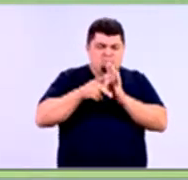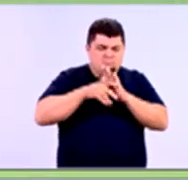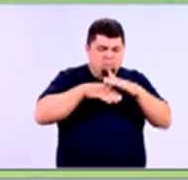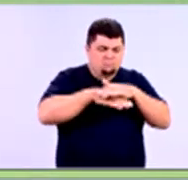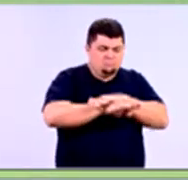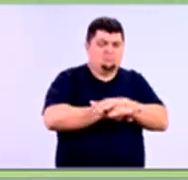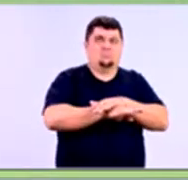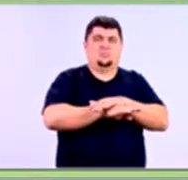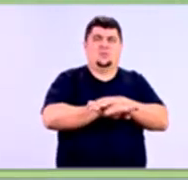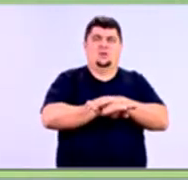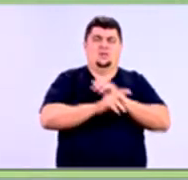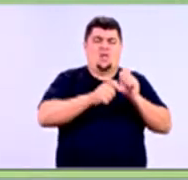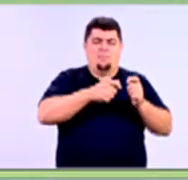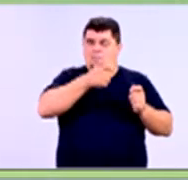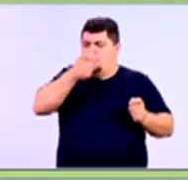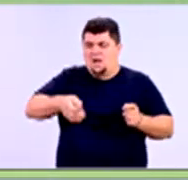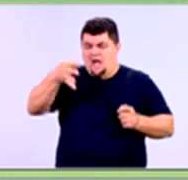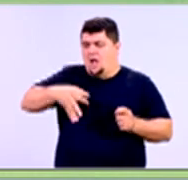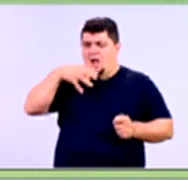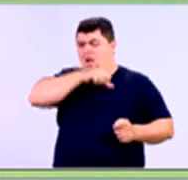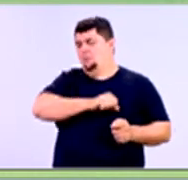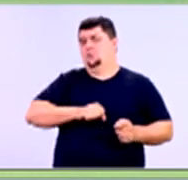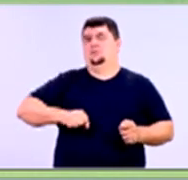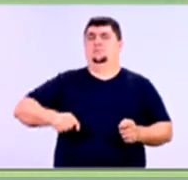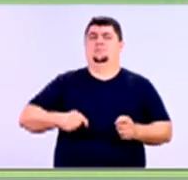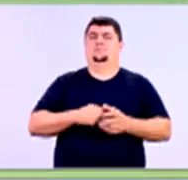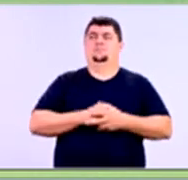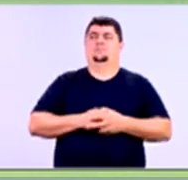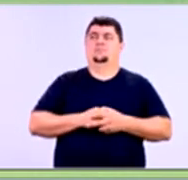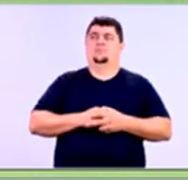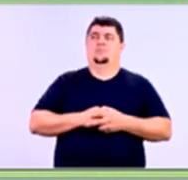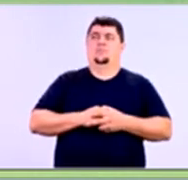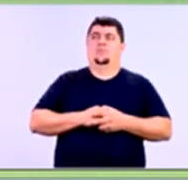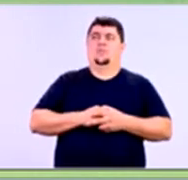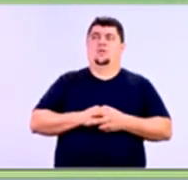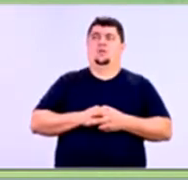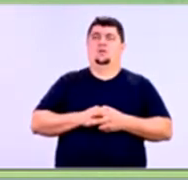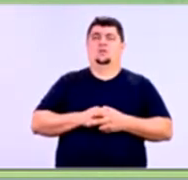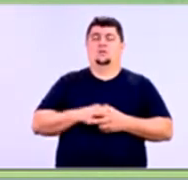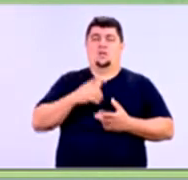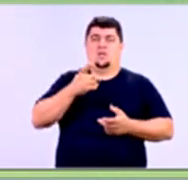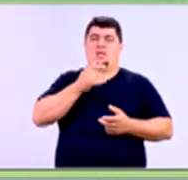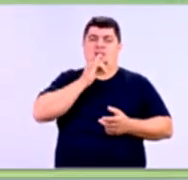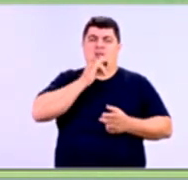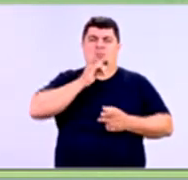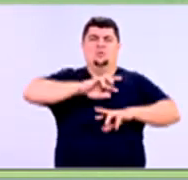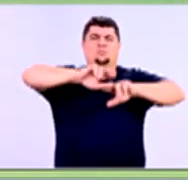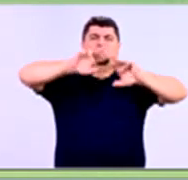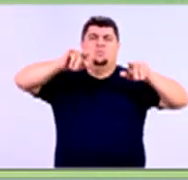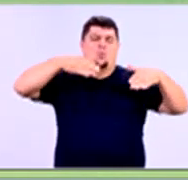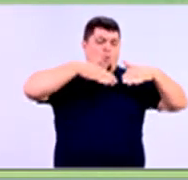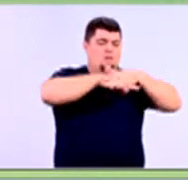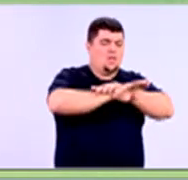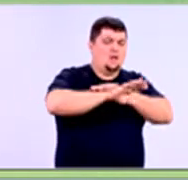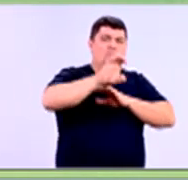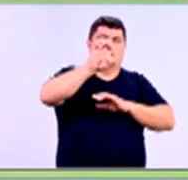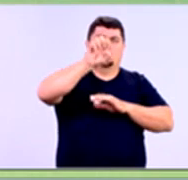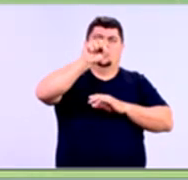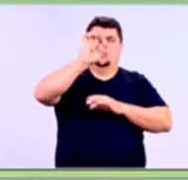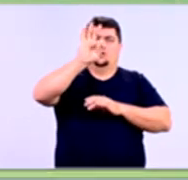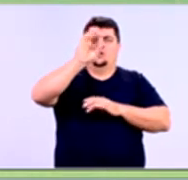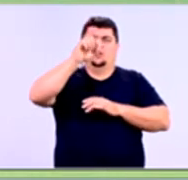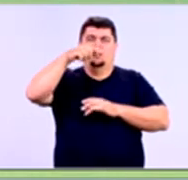muito líquido, o dinheiro está lá, disponível para pagar as contas. Mas também é líquido o estoque, porque o estoque é uma maneira de